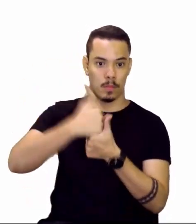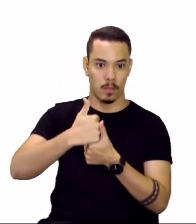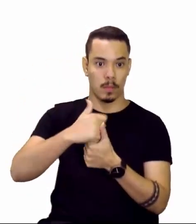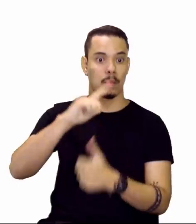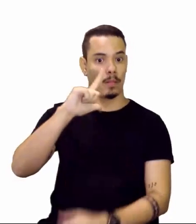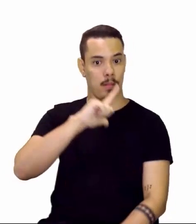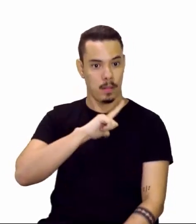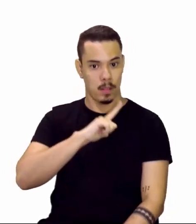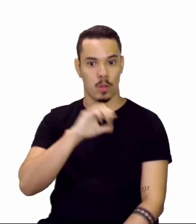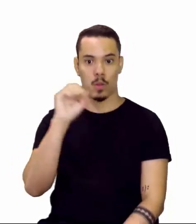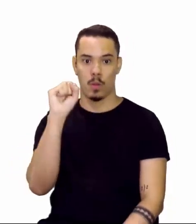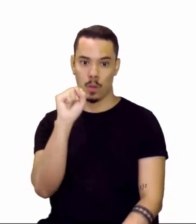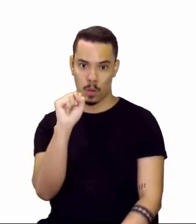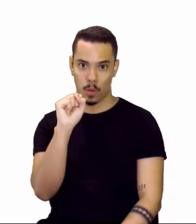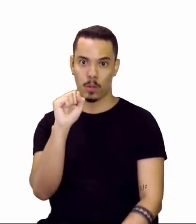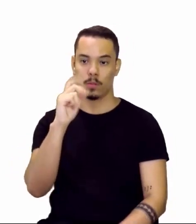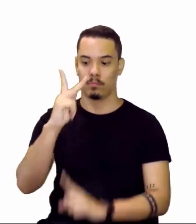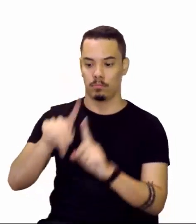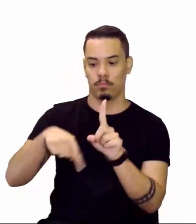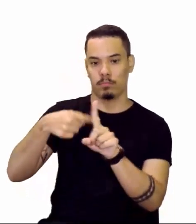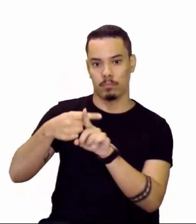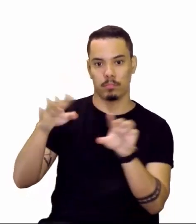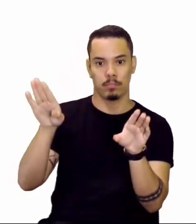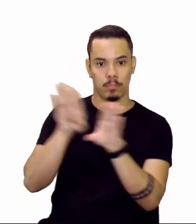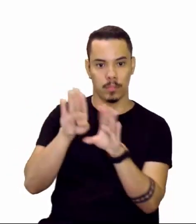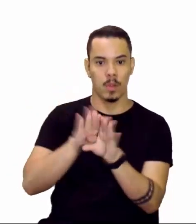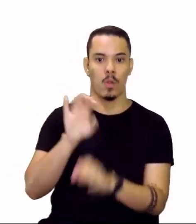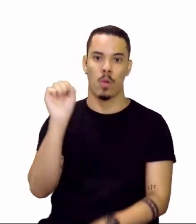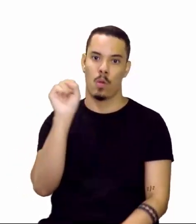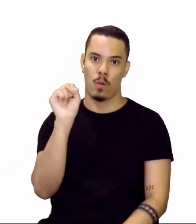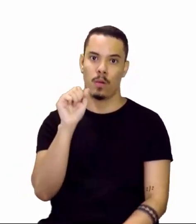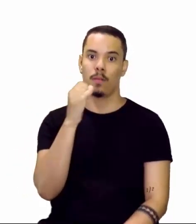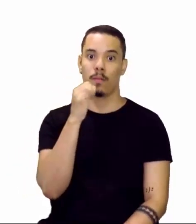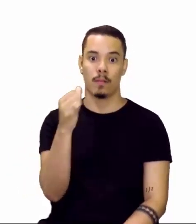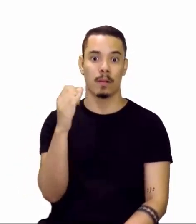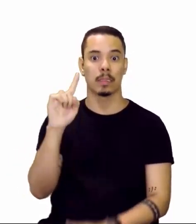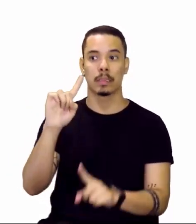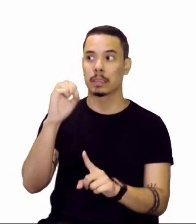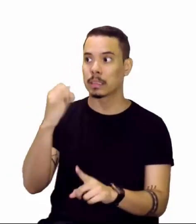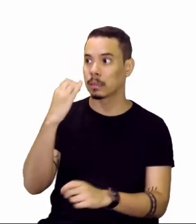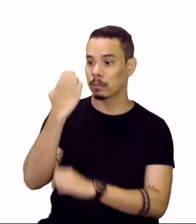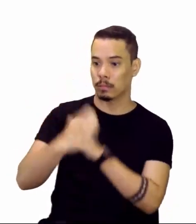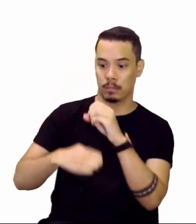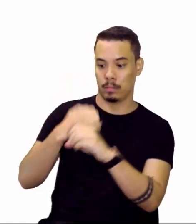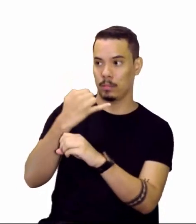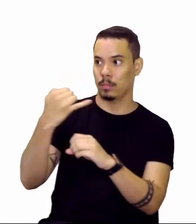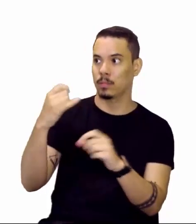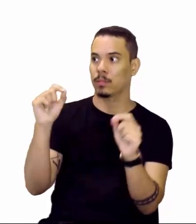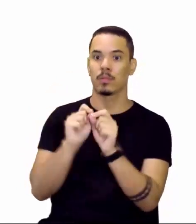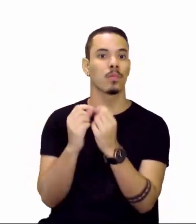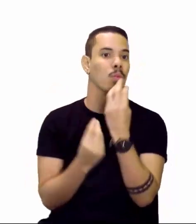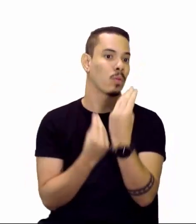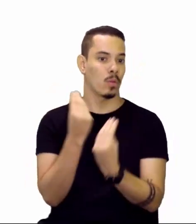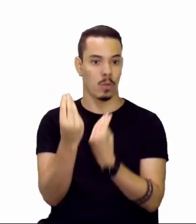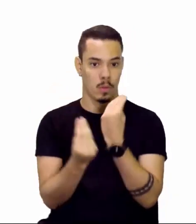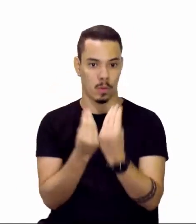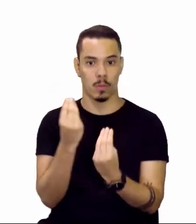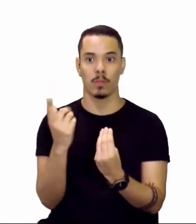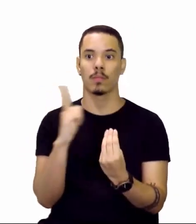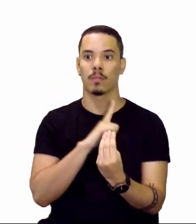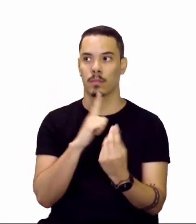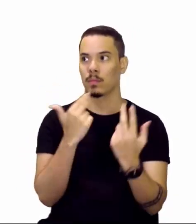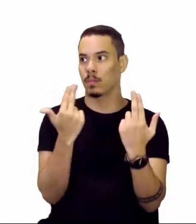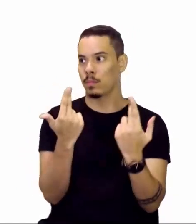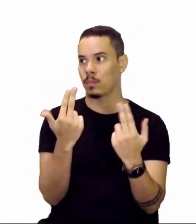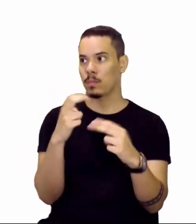8 prótons e 8 elétrons. O íon oxigênio vai ter 8 prótons e 10